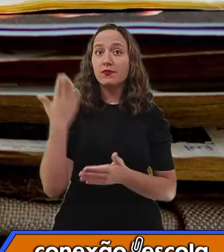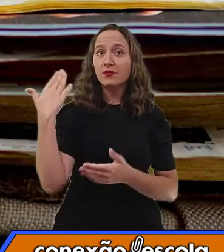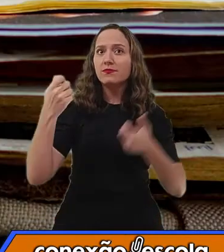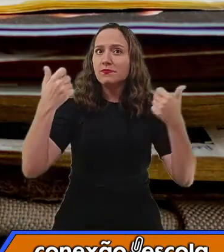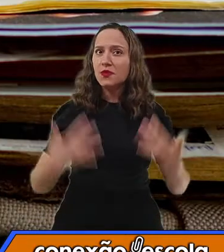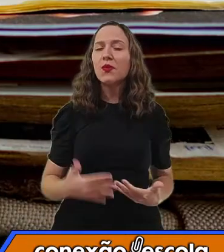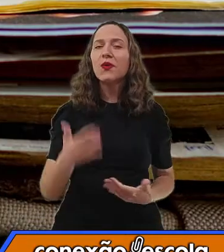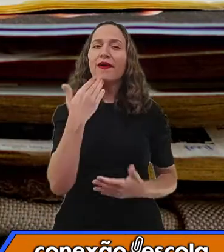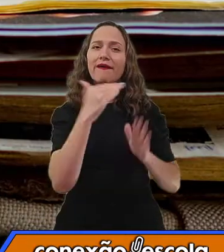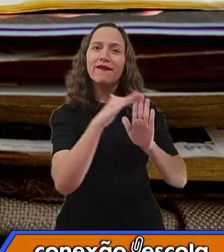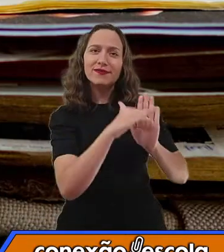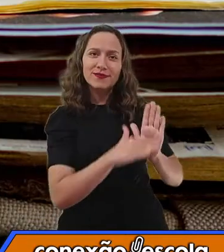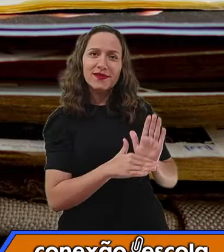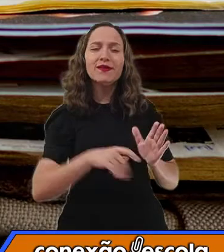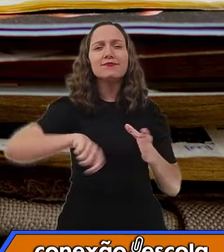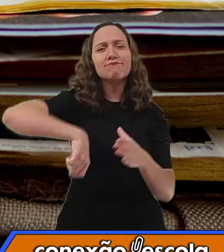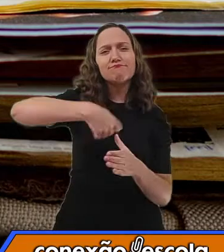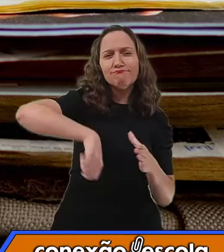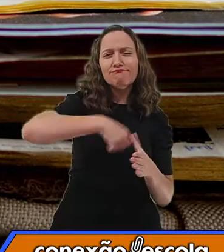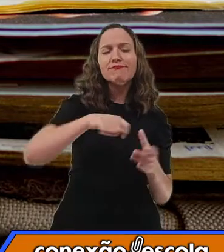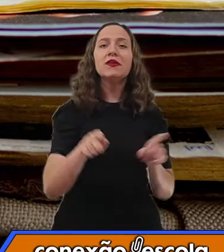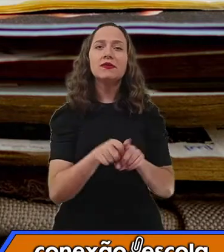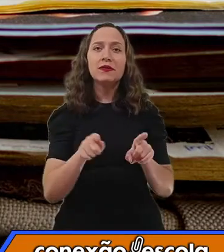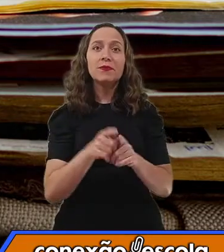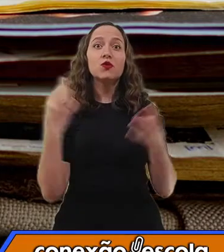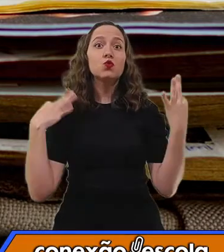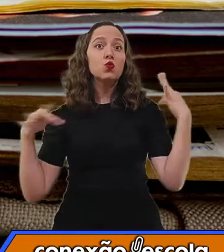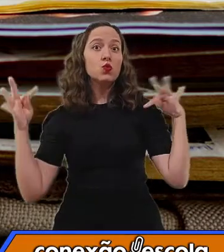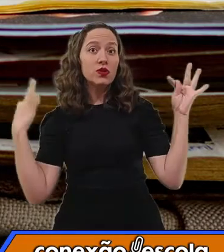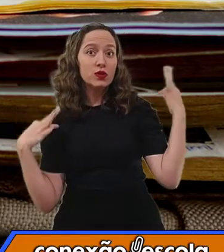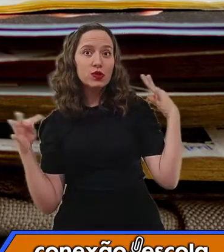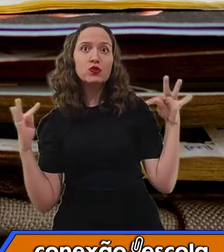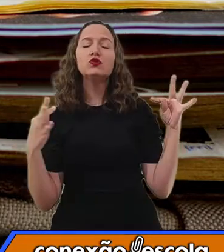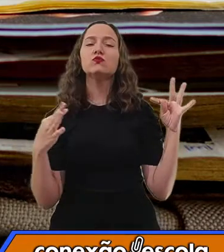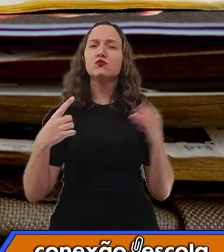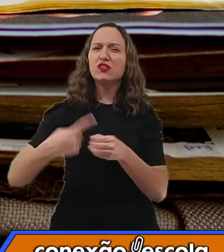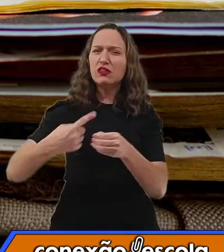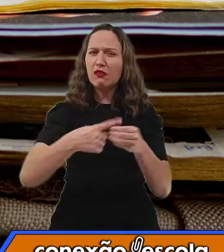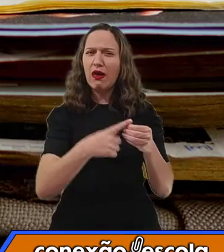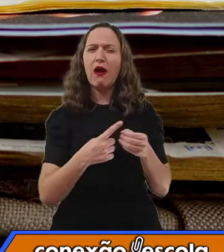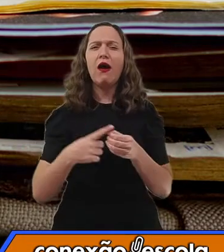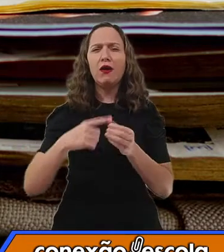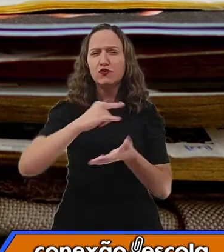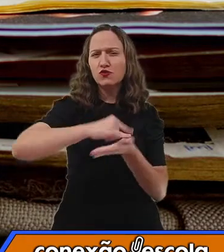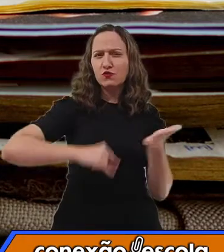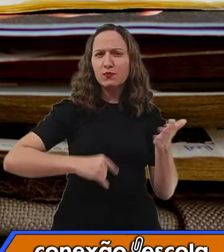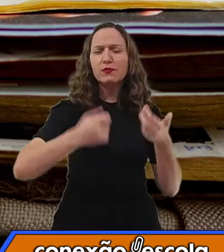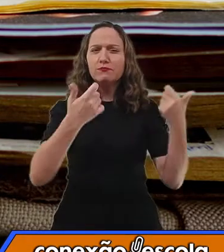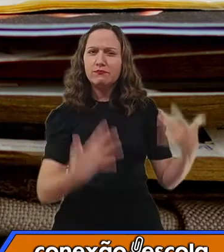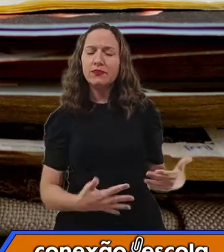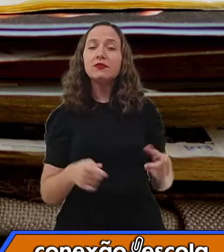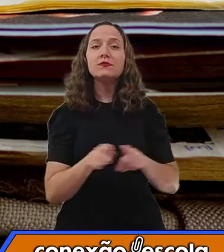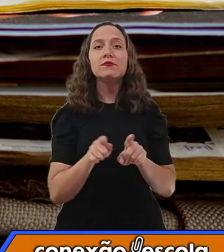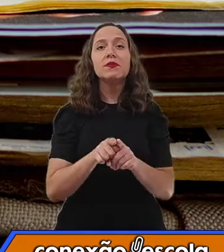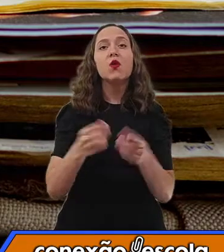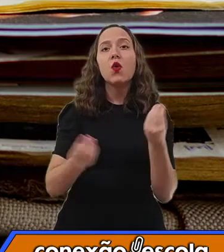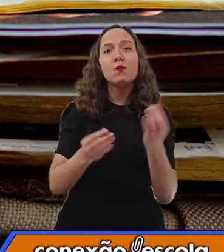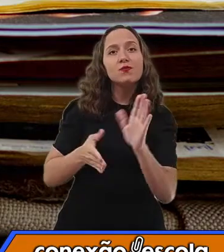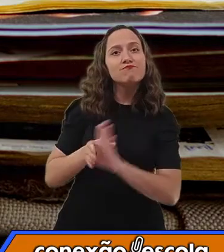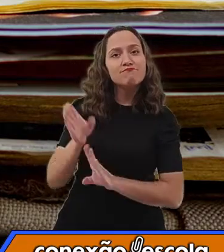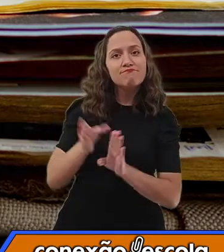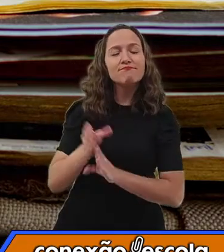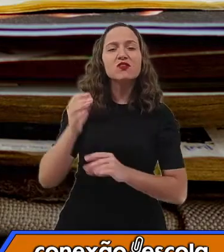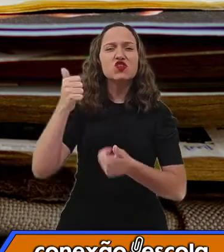vimos receita culinária, vimos guia turístico de uma cidade, instruções de jogos, vimos também